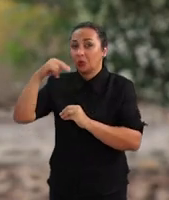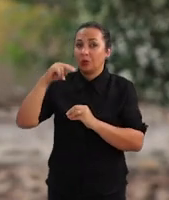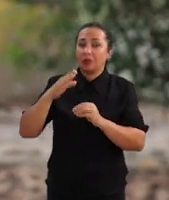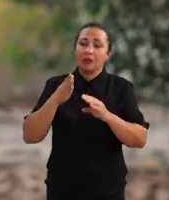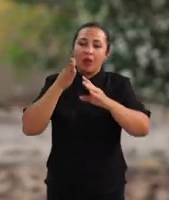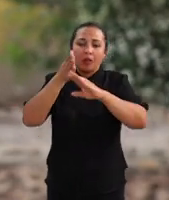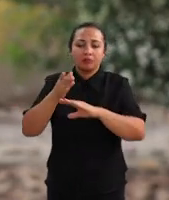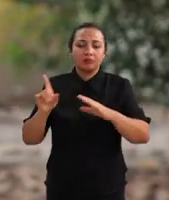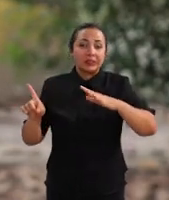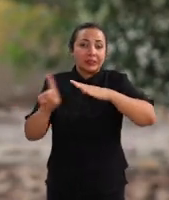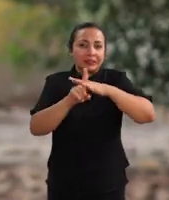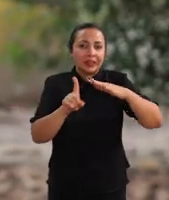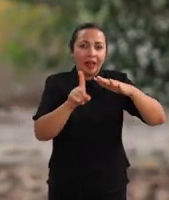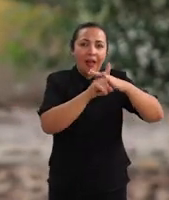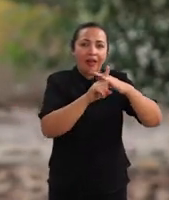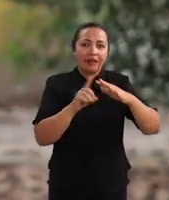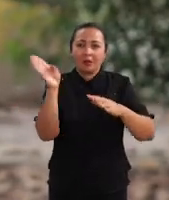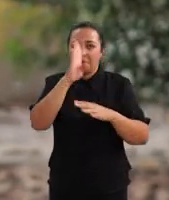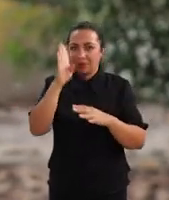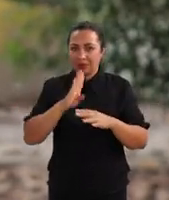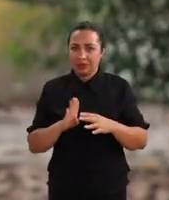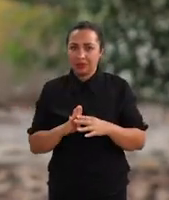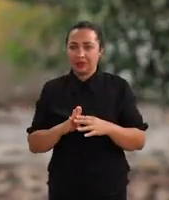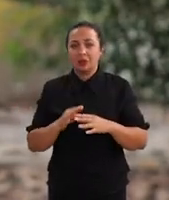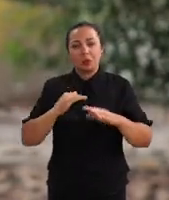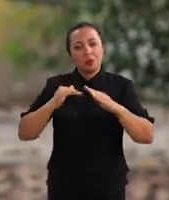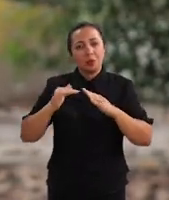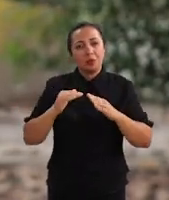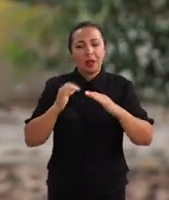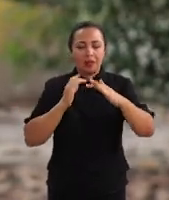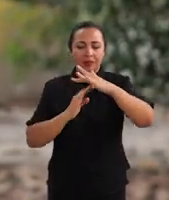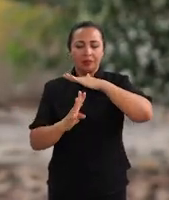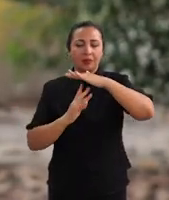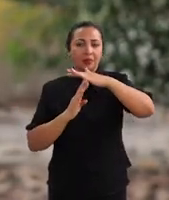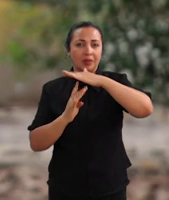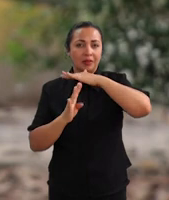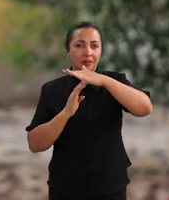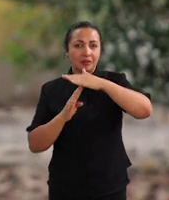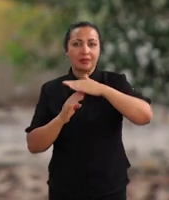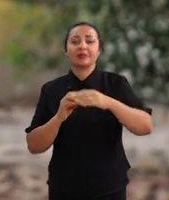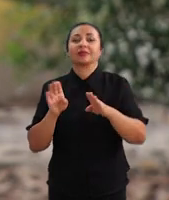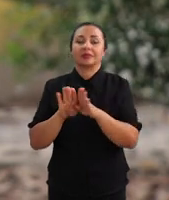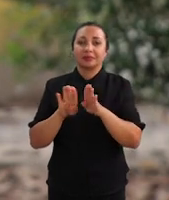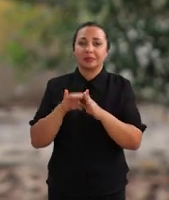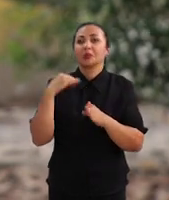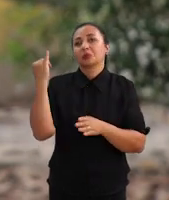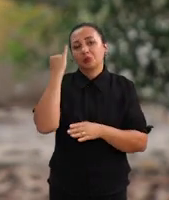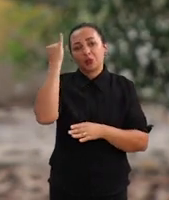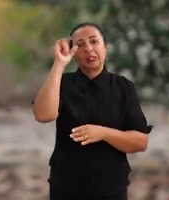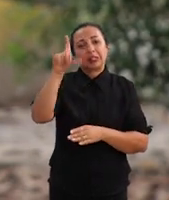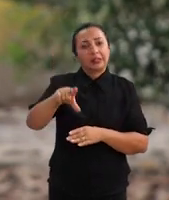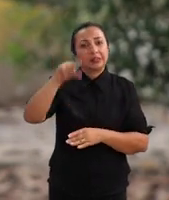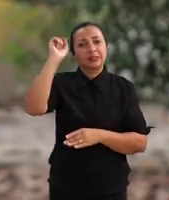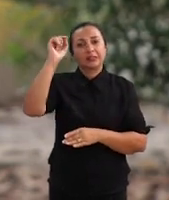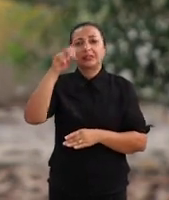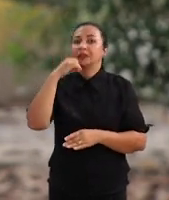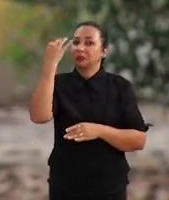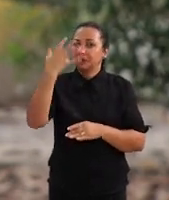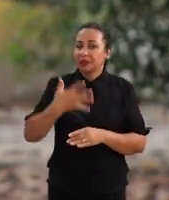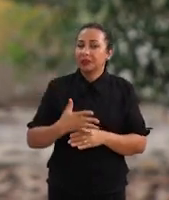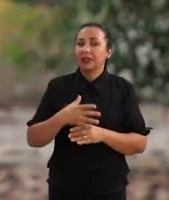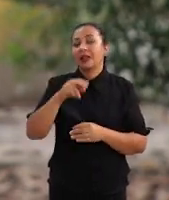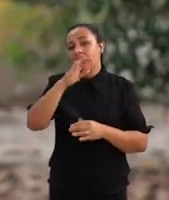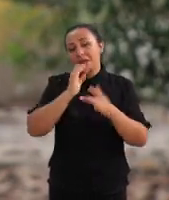foi sendo integrada ao Brasil por meio da imigração, sobretudo é importante destacar, a